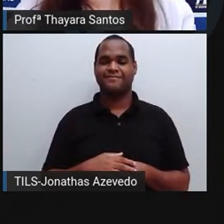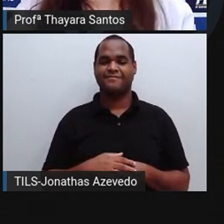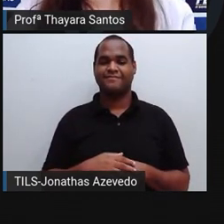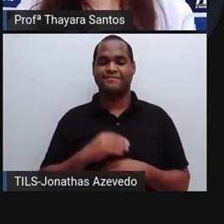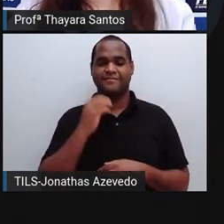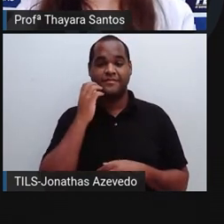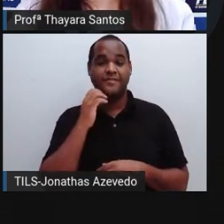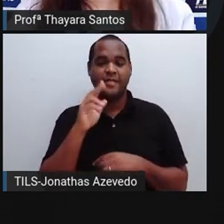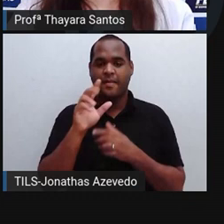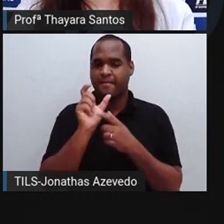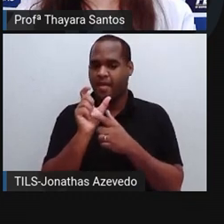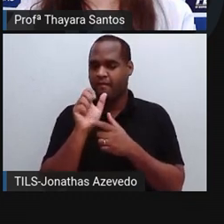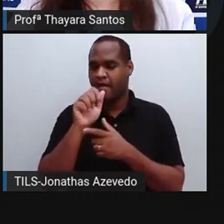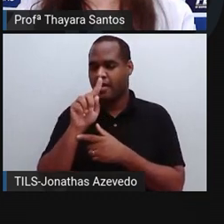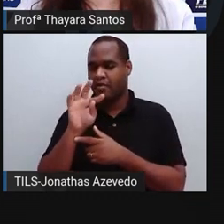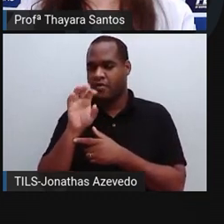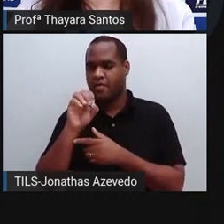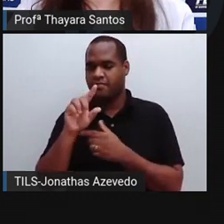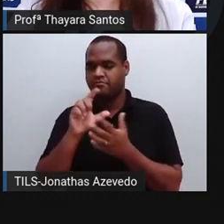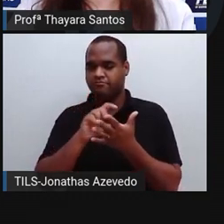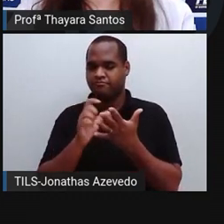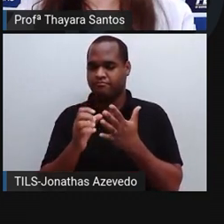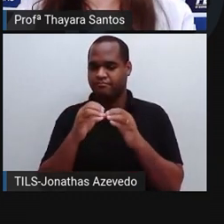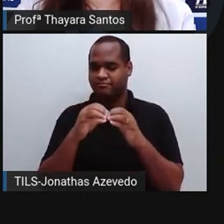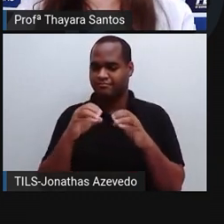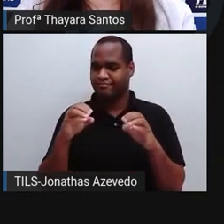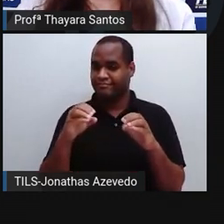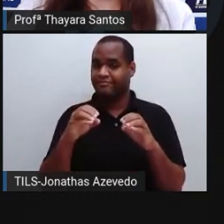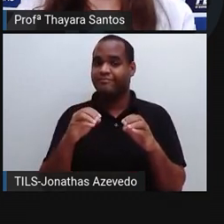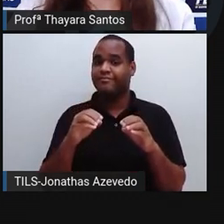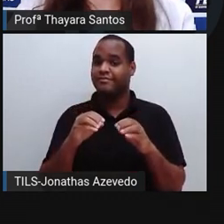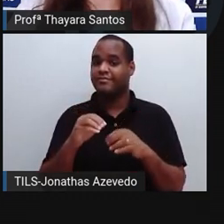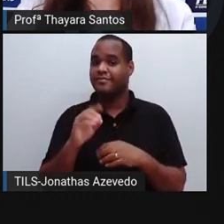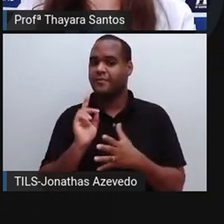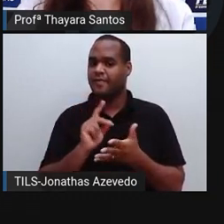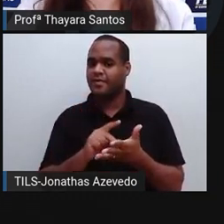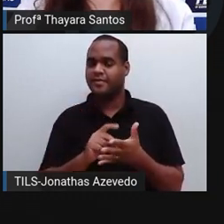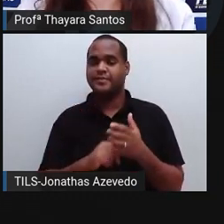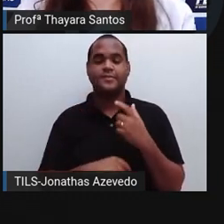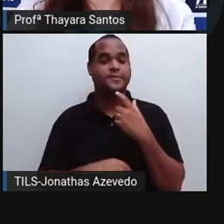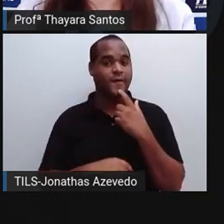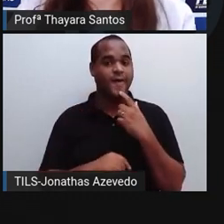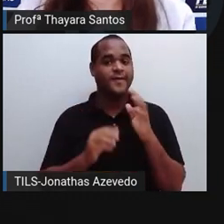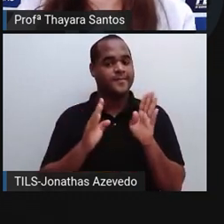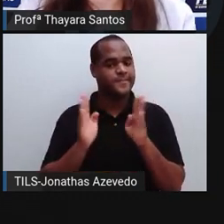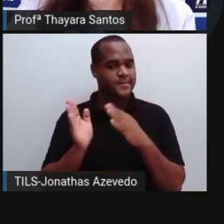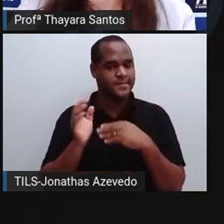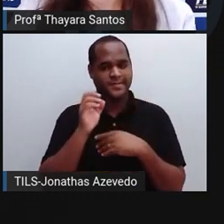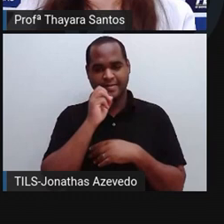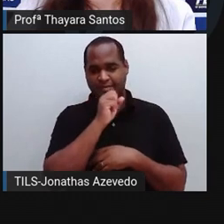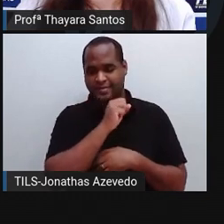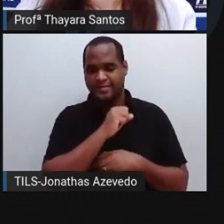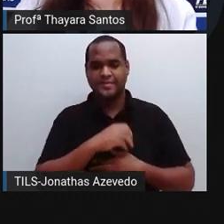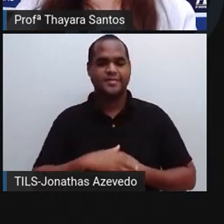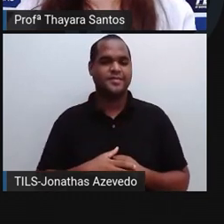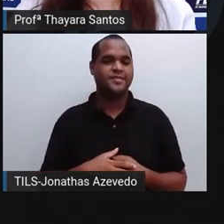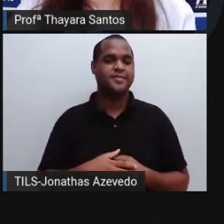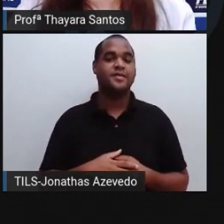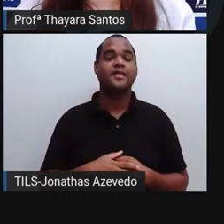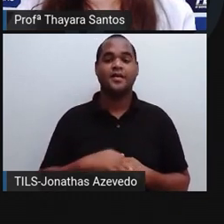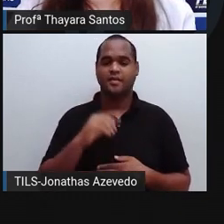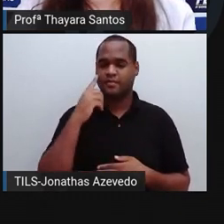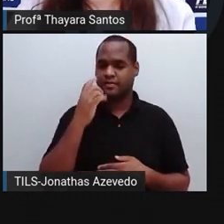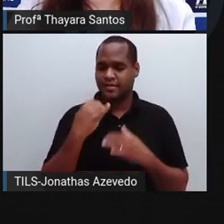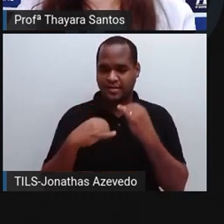A palavra átomo significa partícula indivisível. Eu acho que é verdadeira. Ó, acertei. A